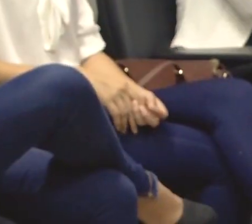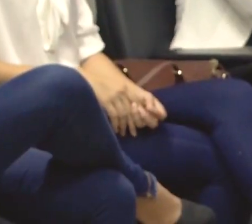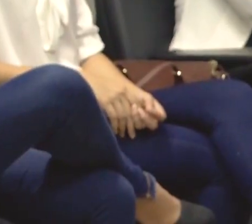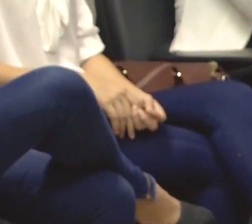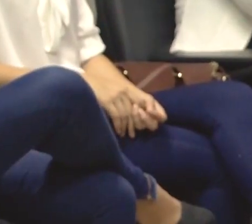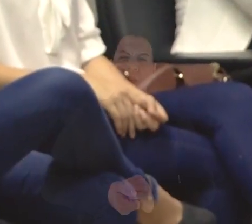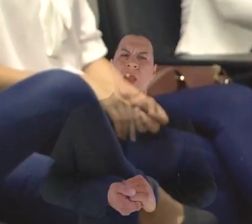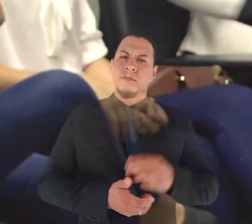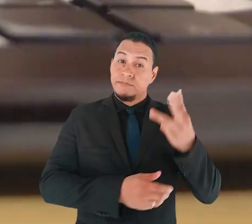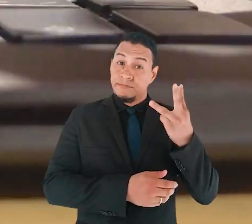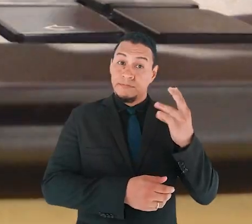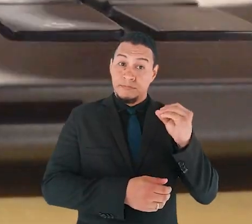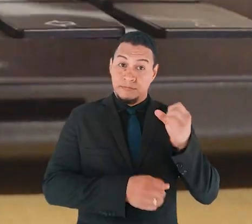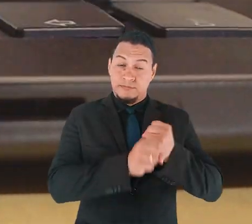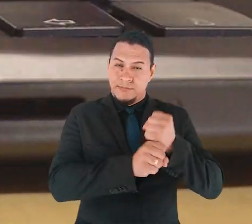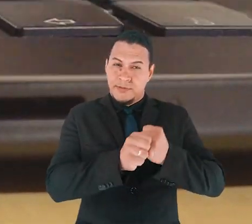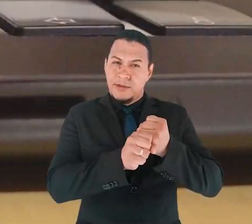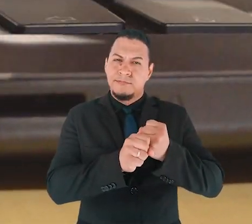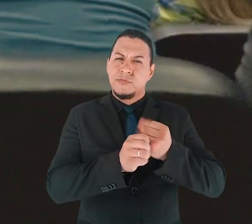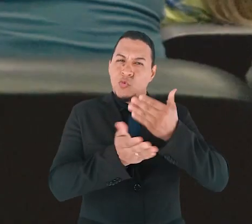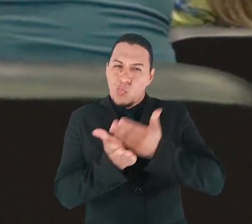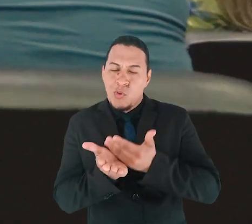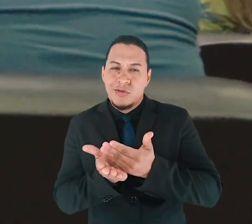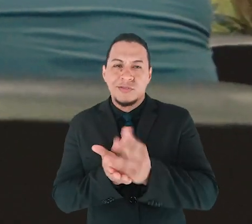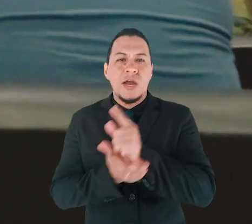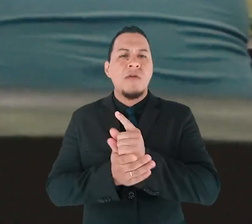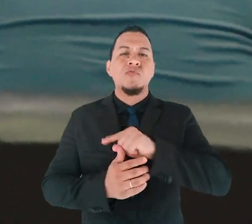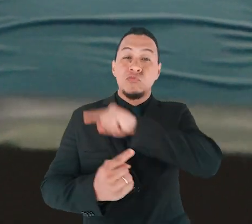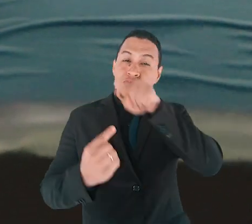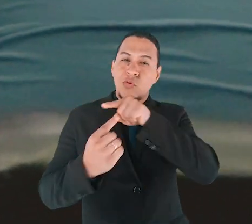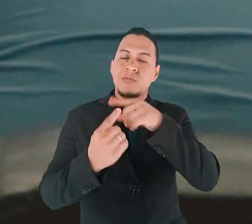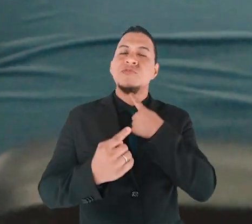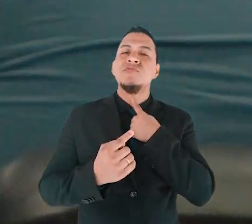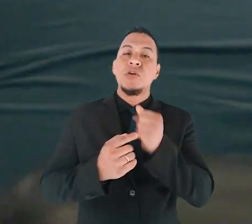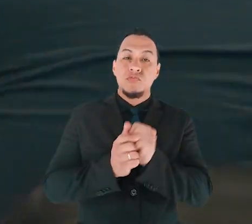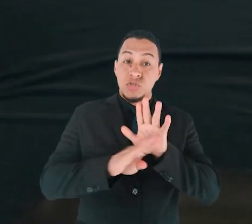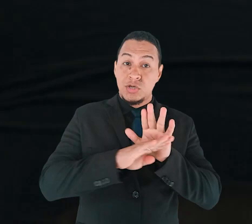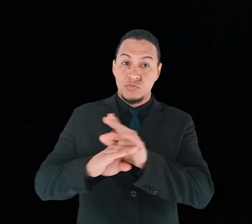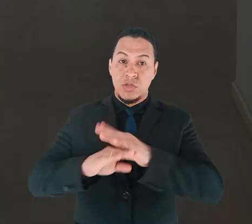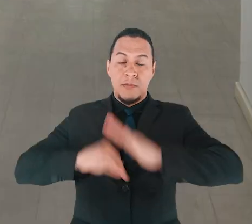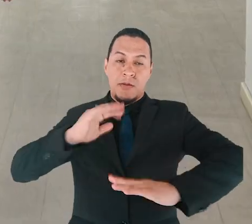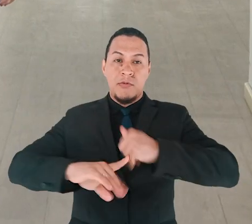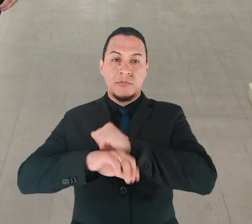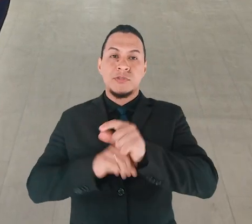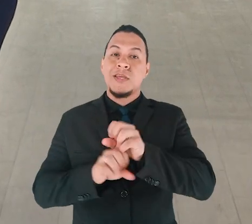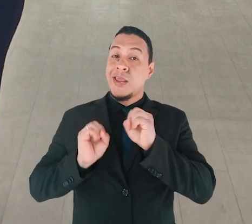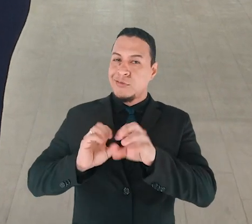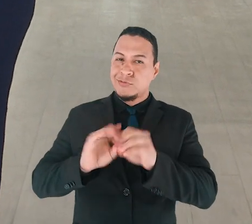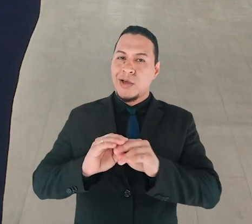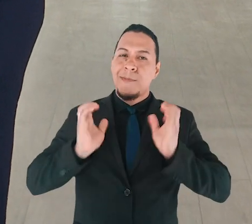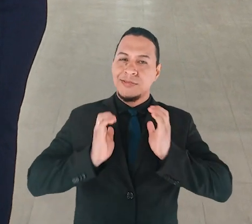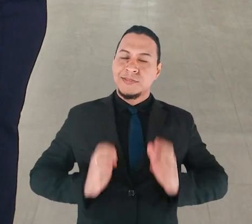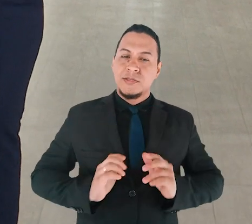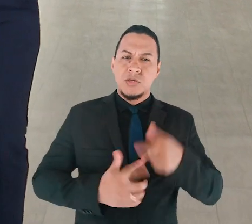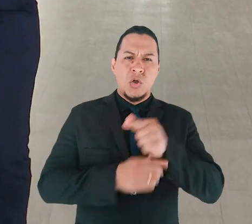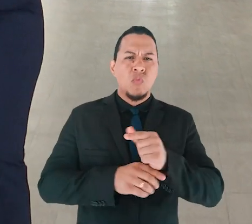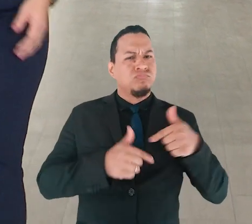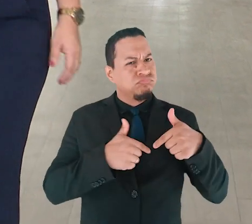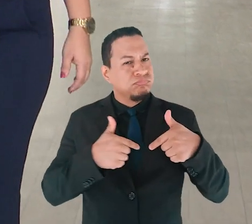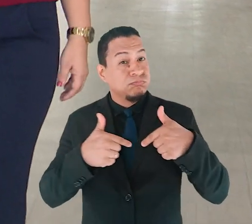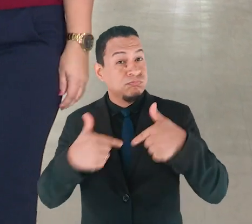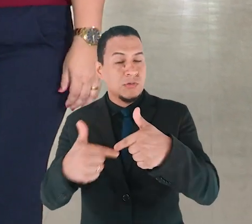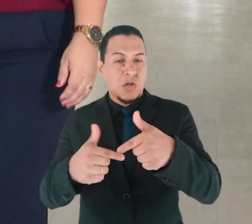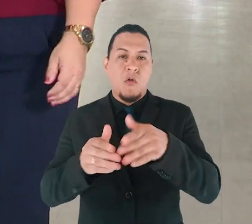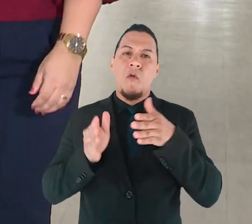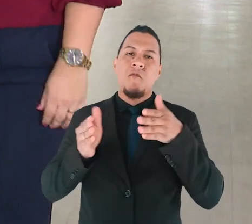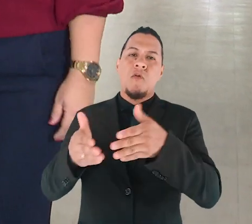Há 30 anos nasceu o desejo de contribuir com a formação profissional e educar para a cidadania. Uma jornada de dedicação à